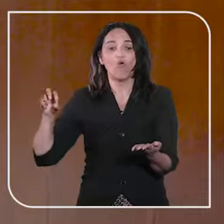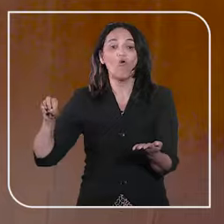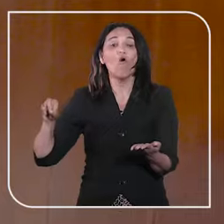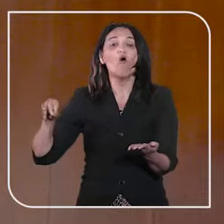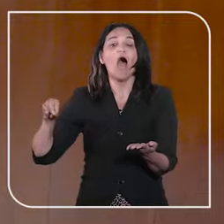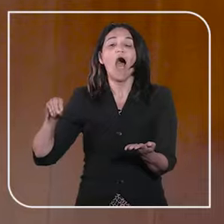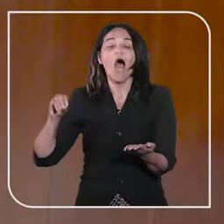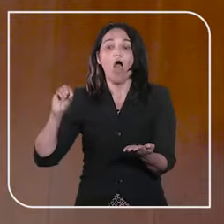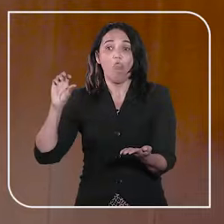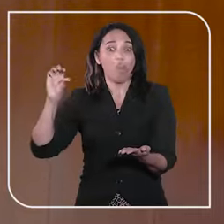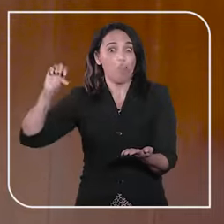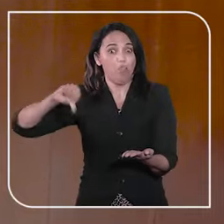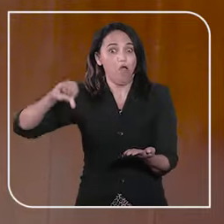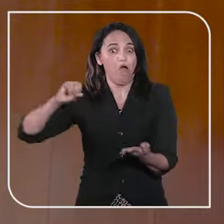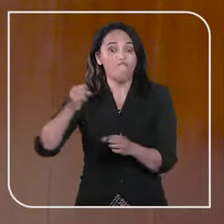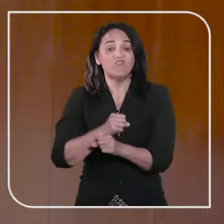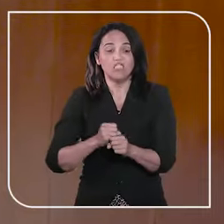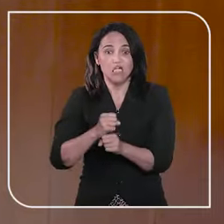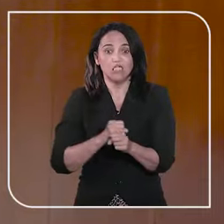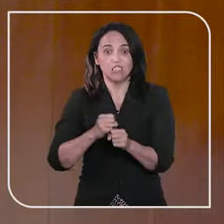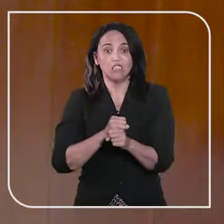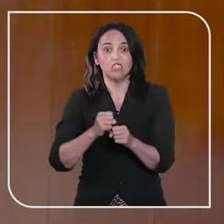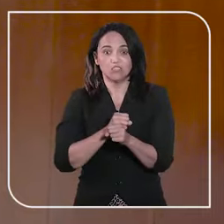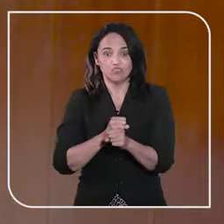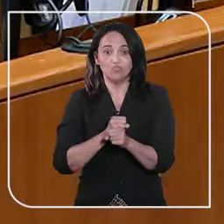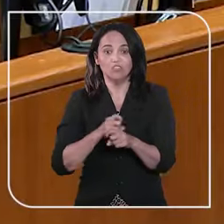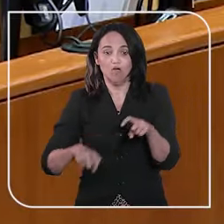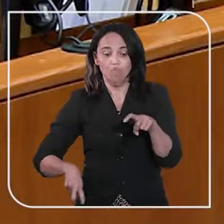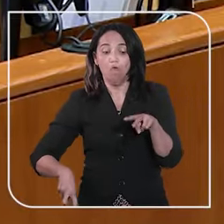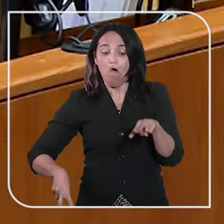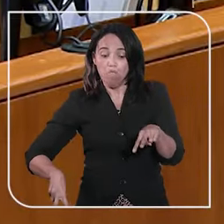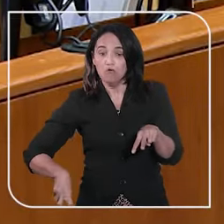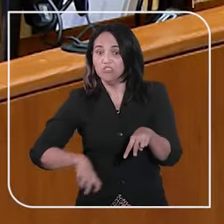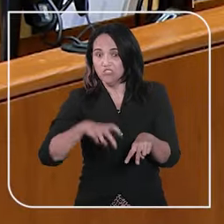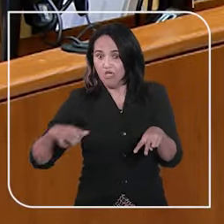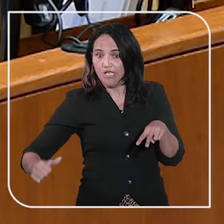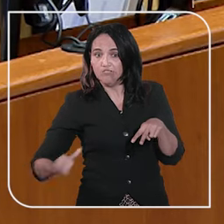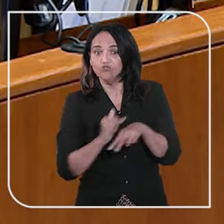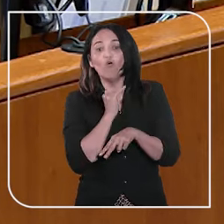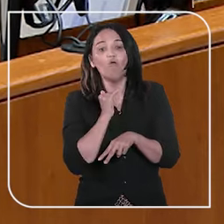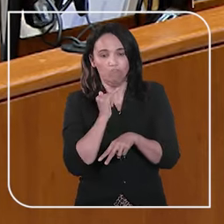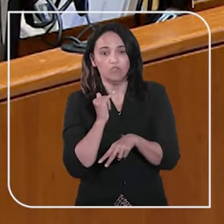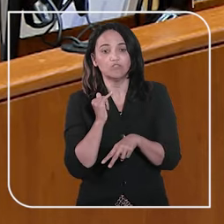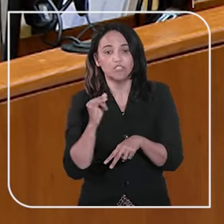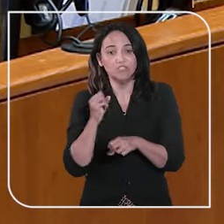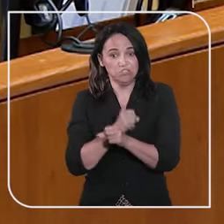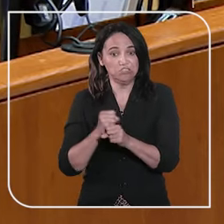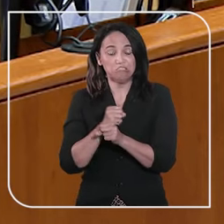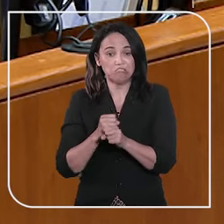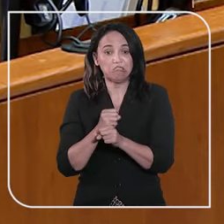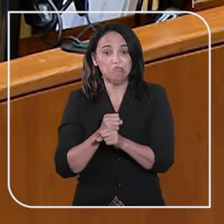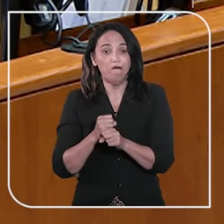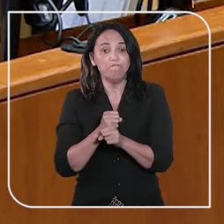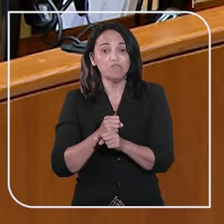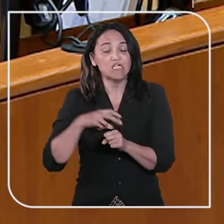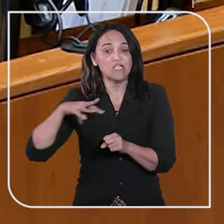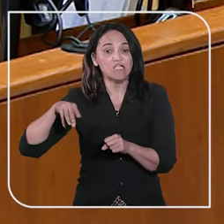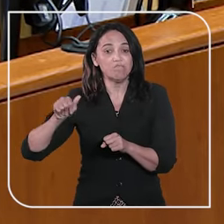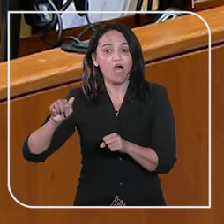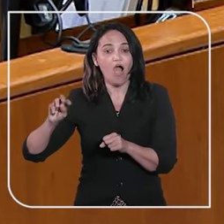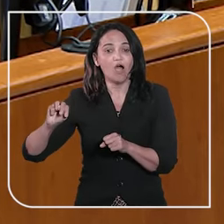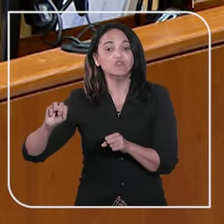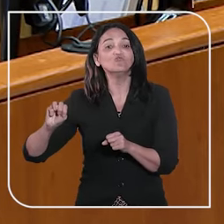prisão por estupro em regime inicialmente fechado. Em março deste ano, o colegiado já havia validado a condenação